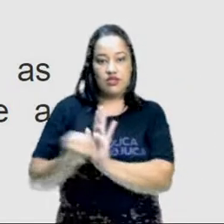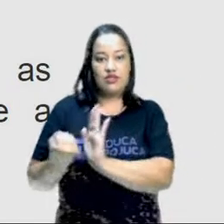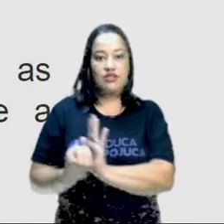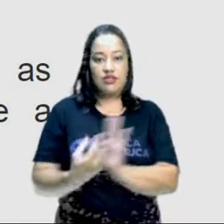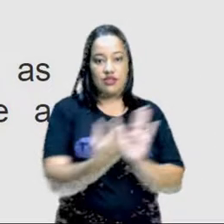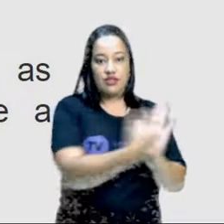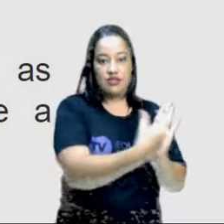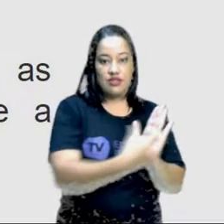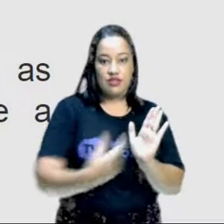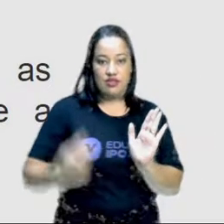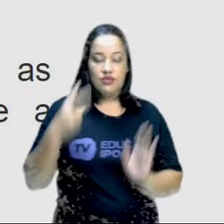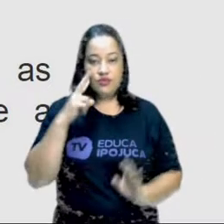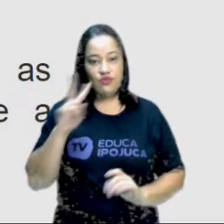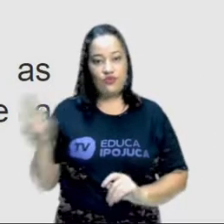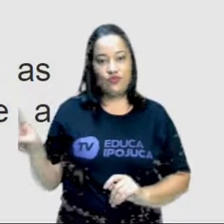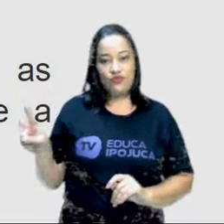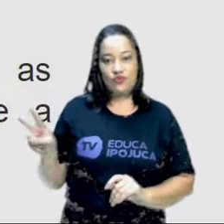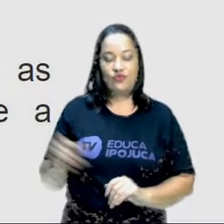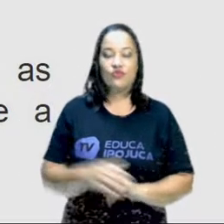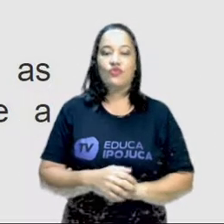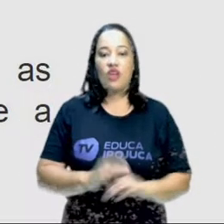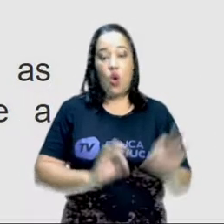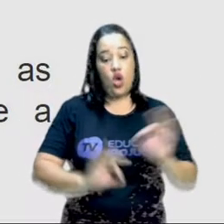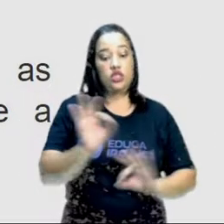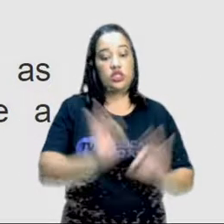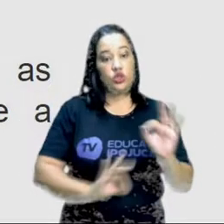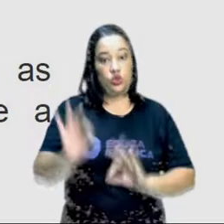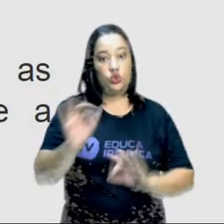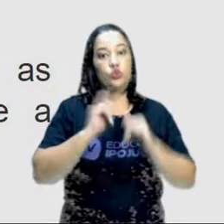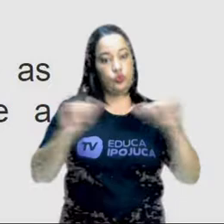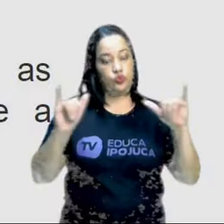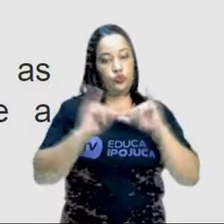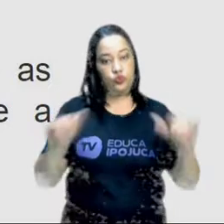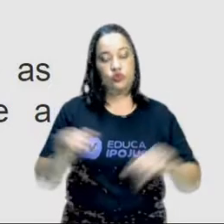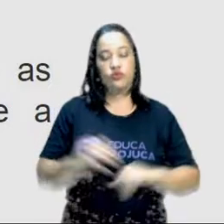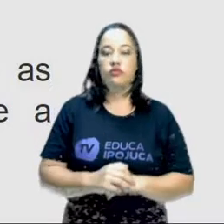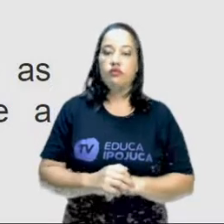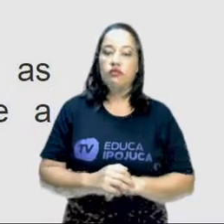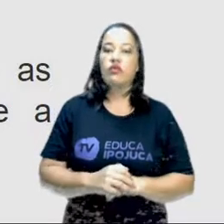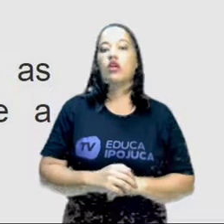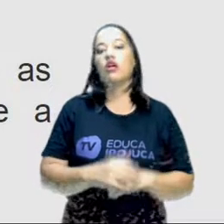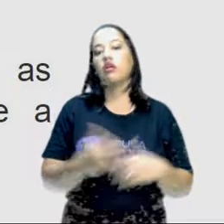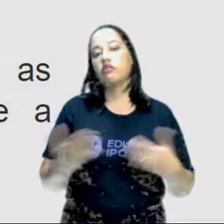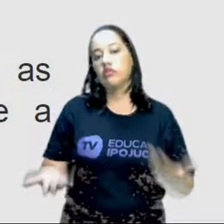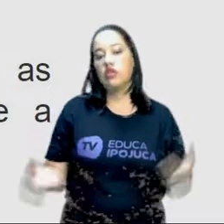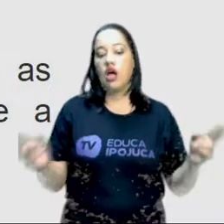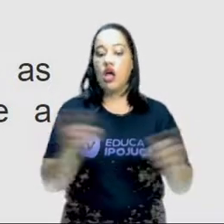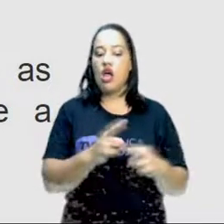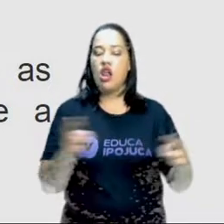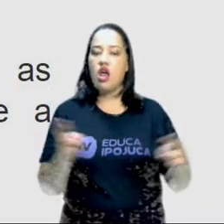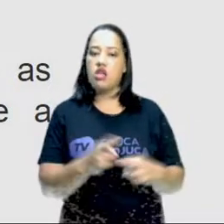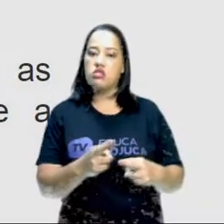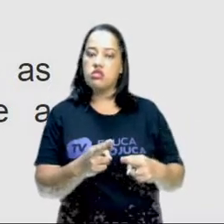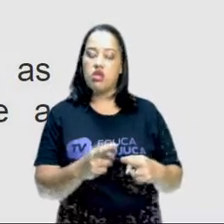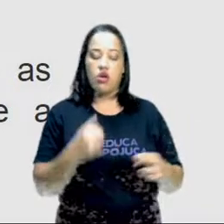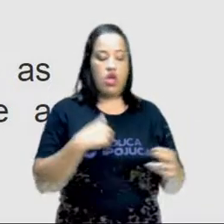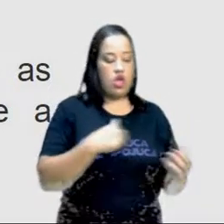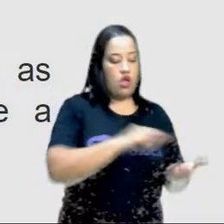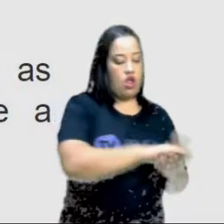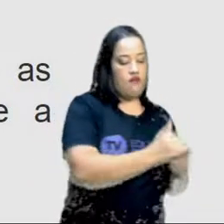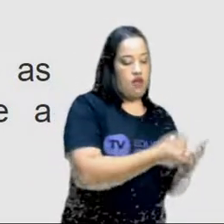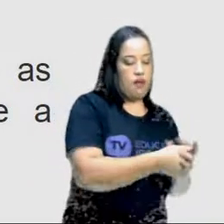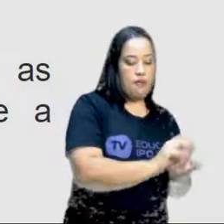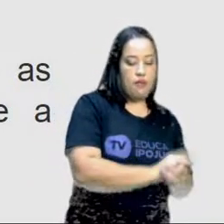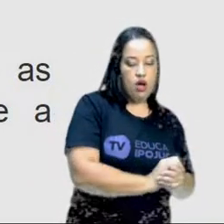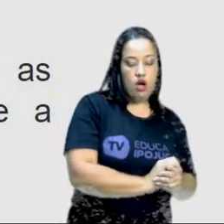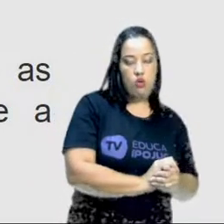organizadores da campanha. Qual é a possível relação entre lavar as mãos e afastar os bichos?